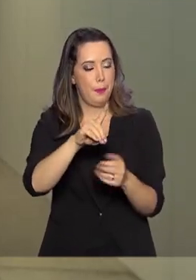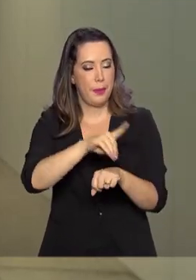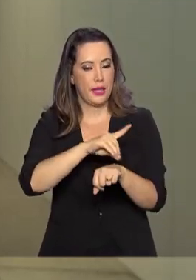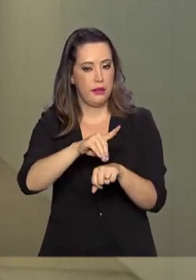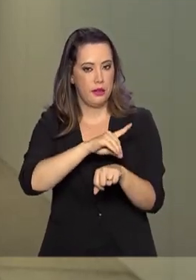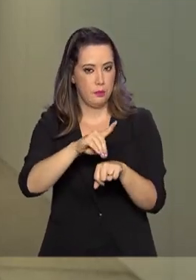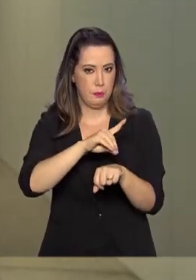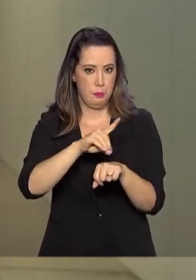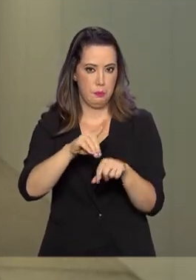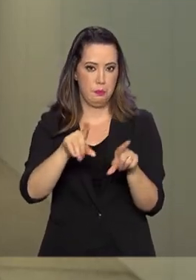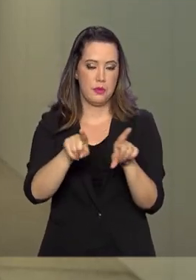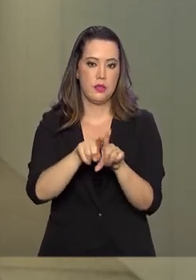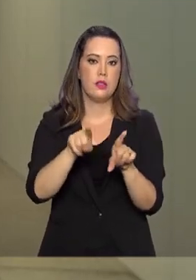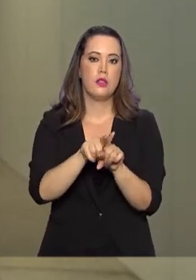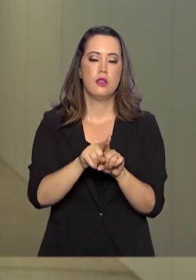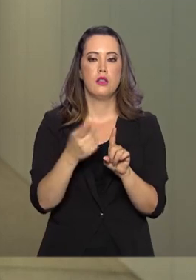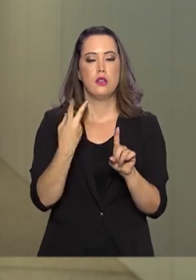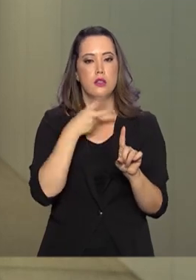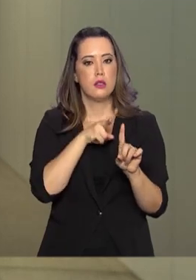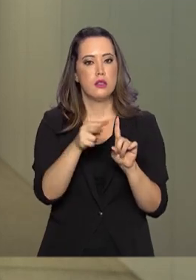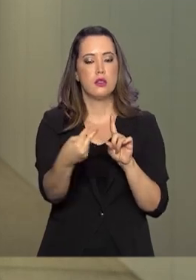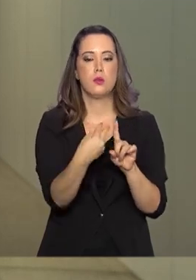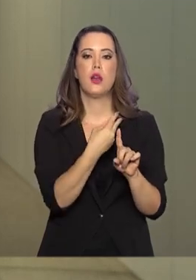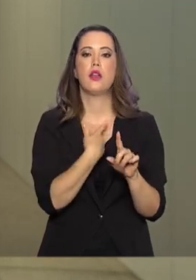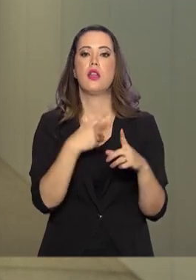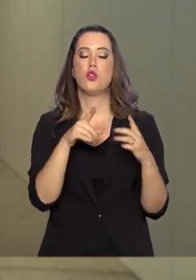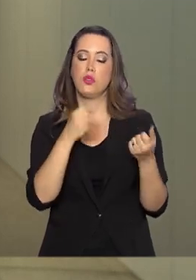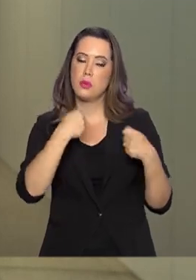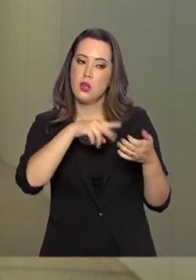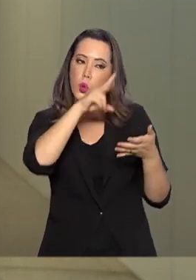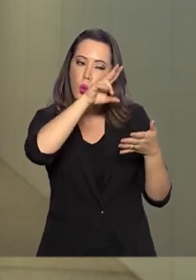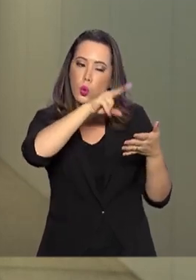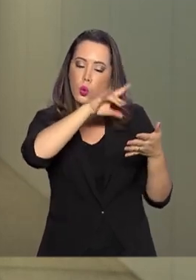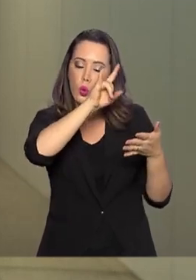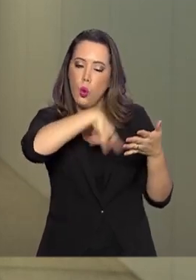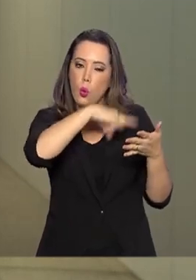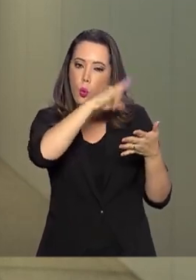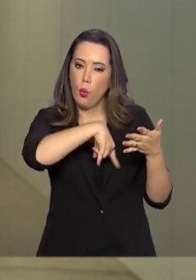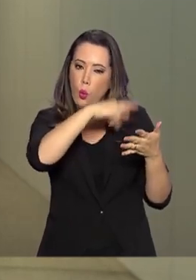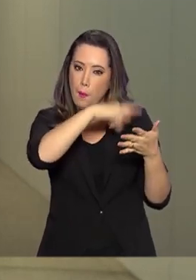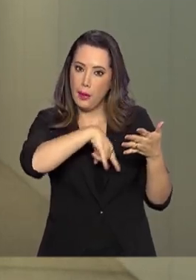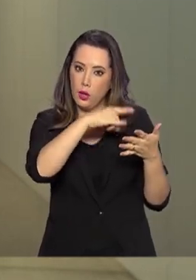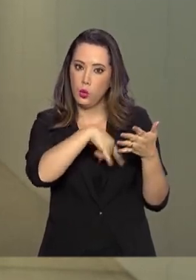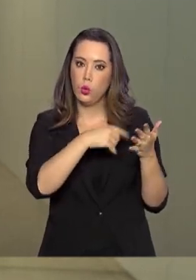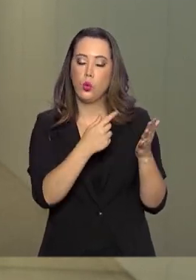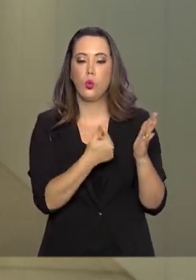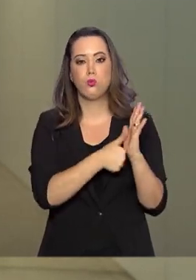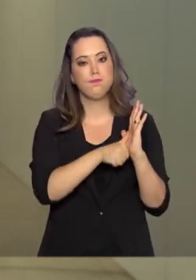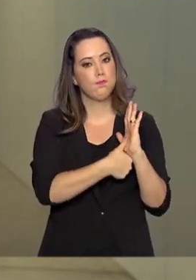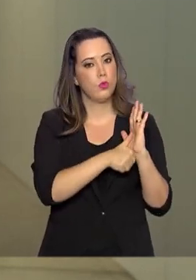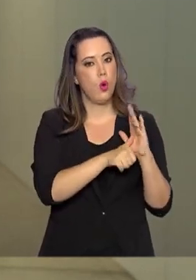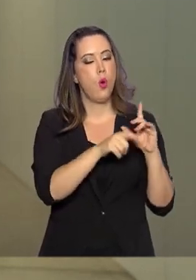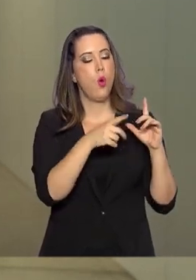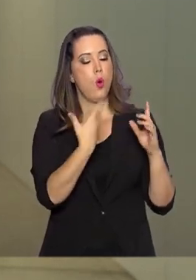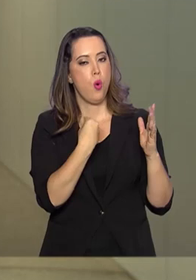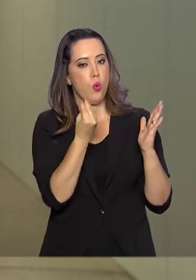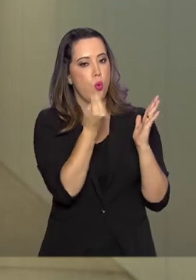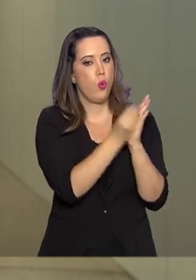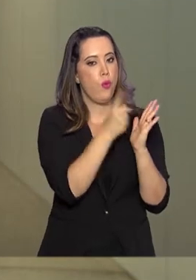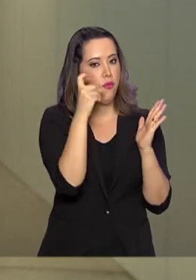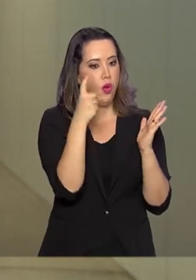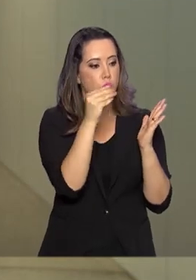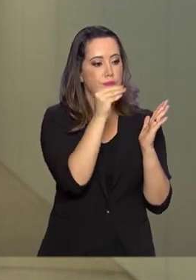documentos digitais não serão aceitos. E é bom lembrar que todo cuidado é pouco com os dispositivos eletrônicos.